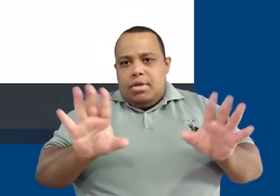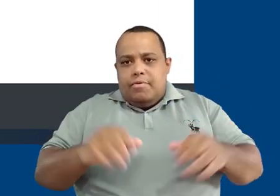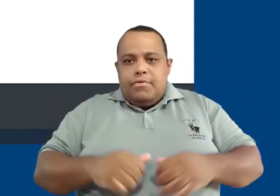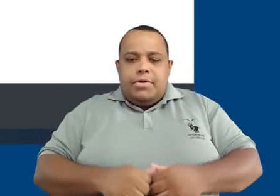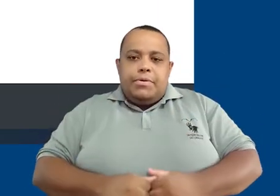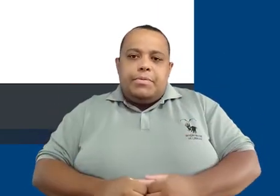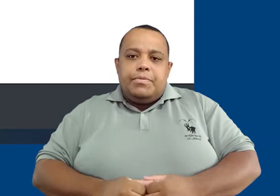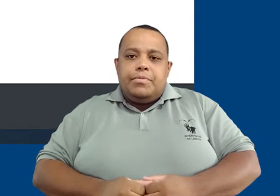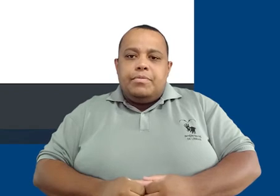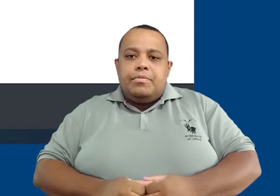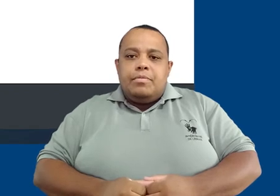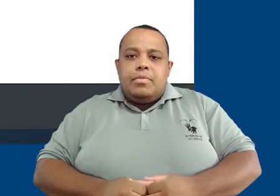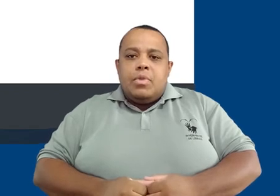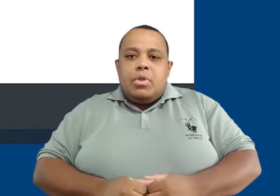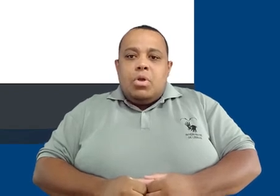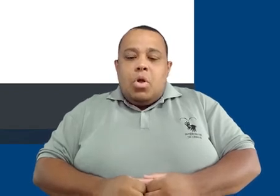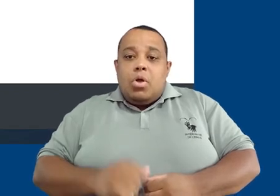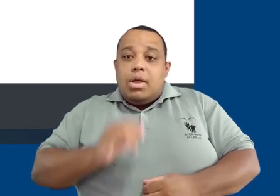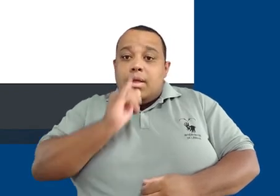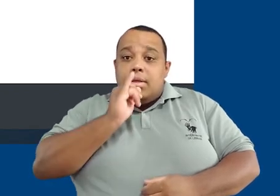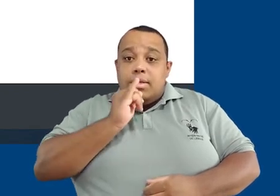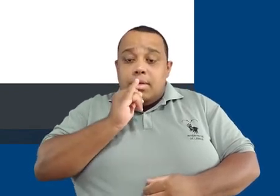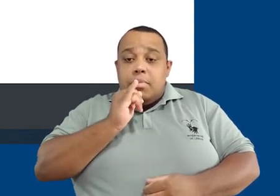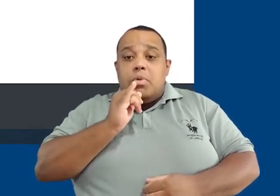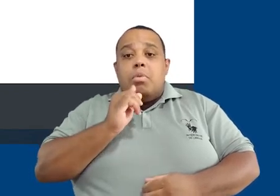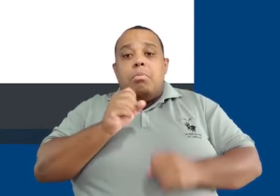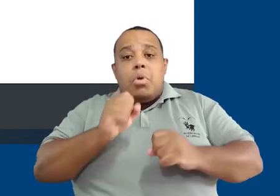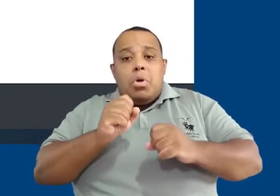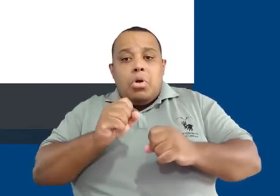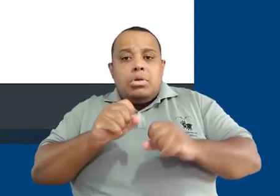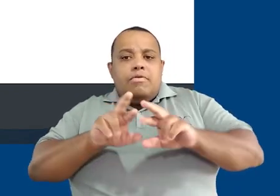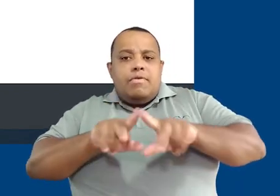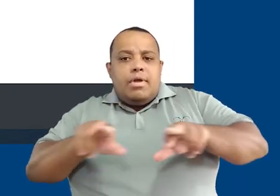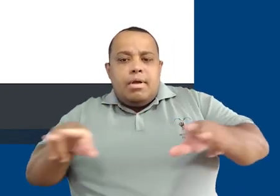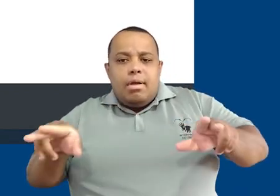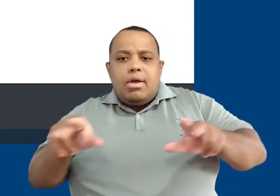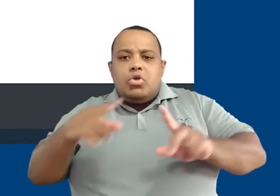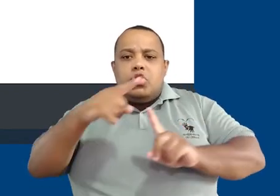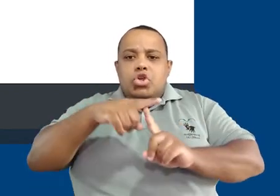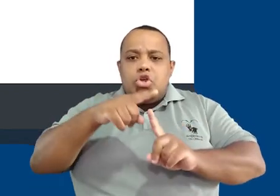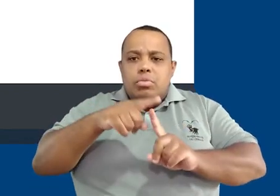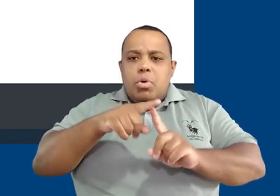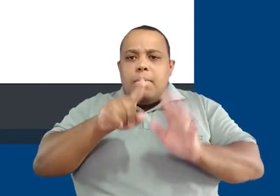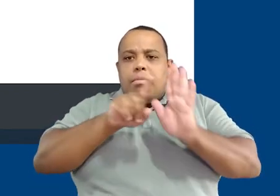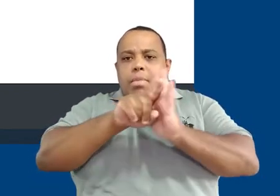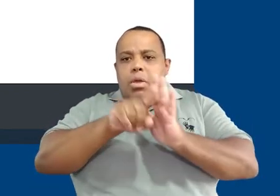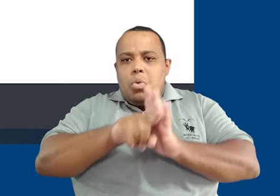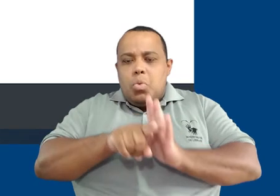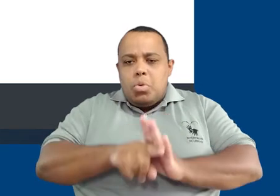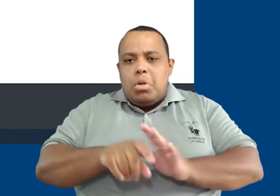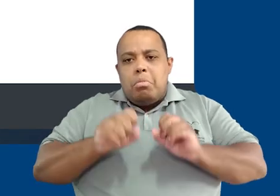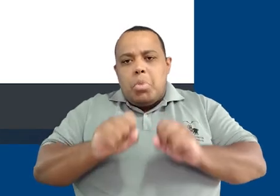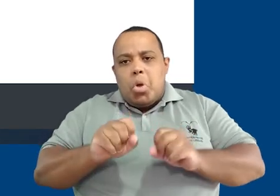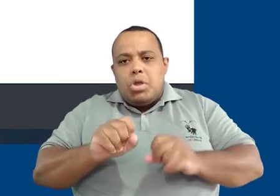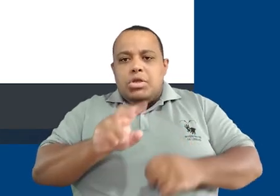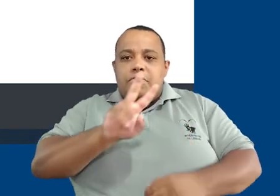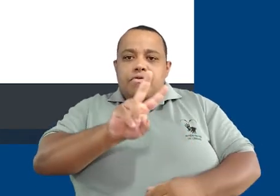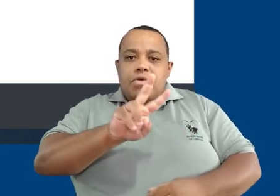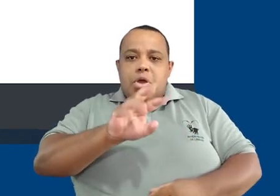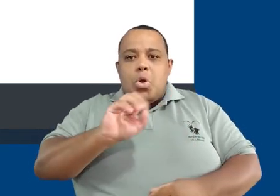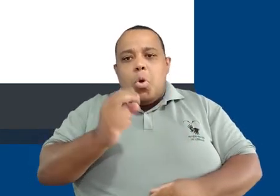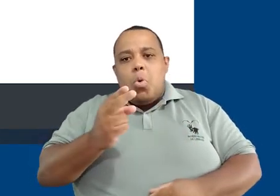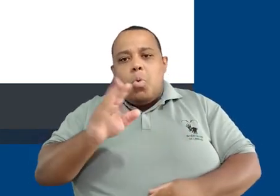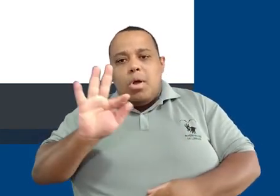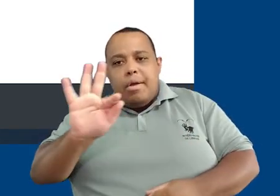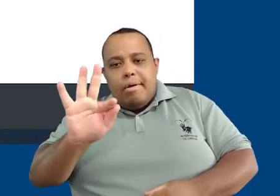Voltaremos à primeira questão. E podemos ter vários tipos de questão. Questões do tipo verdadeiro ou falso, questões de múltipla